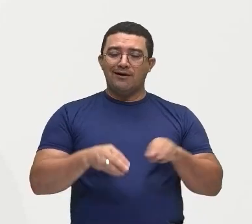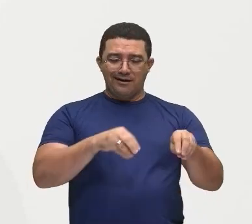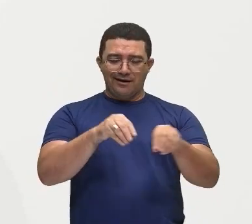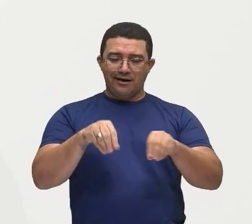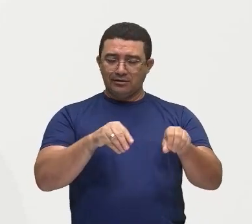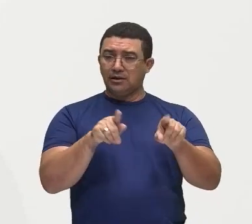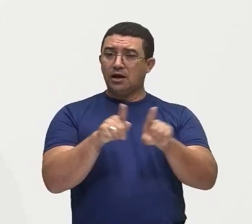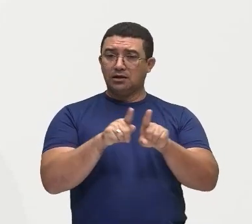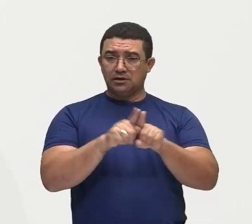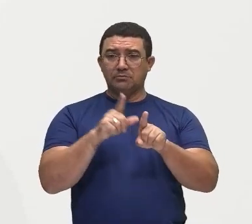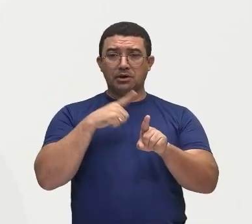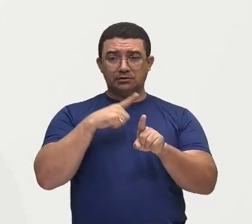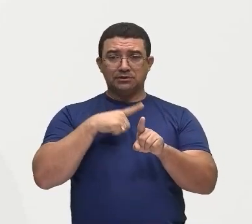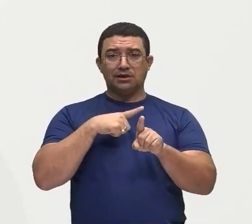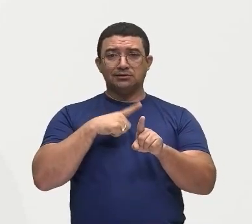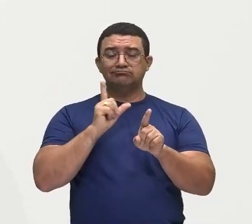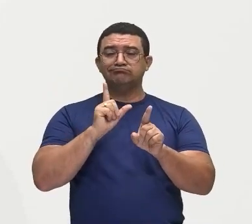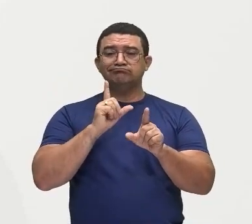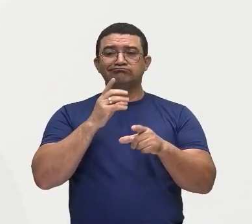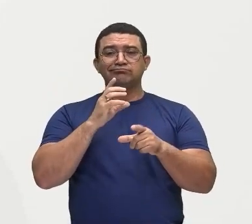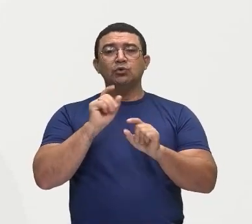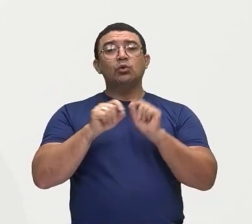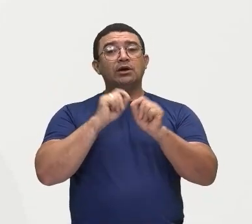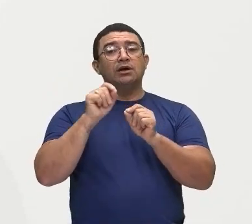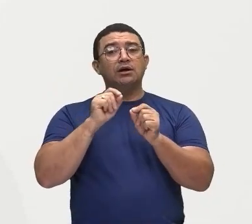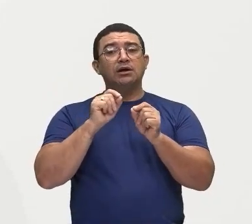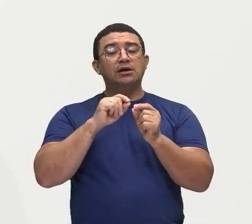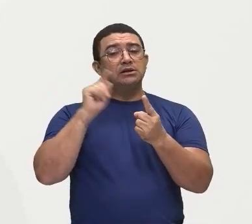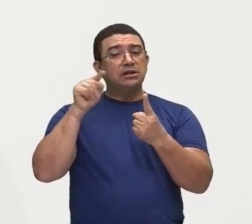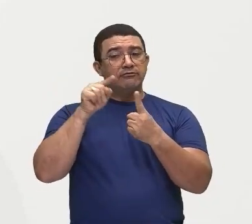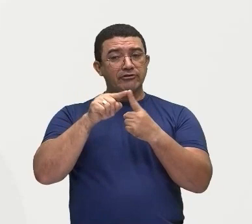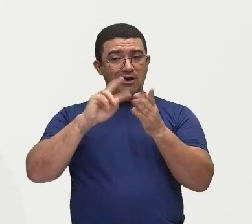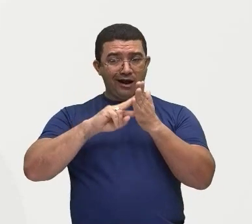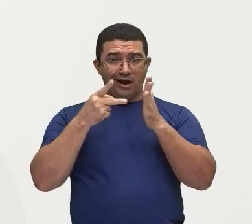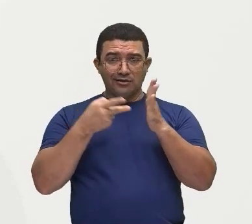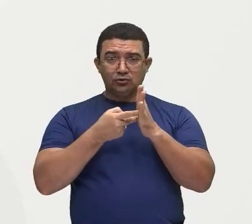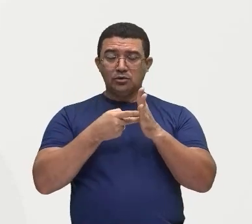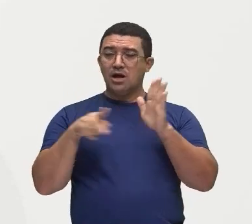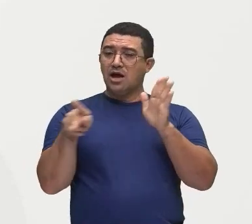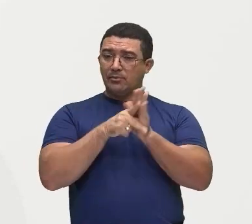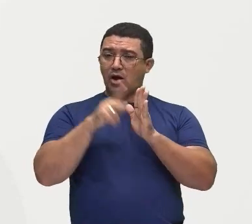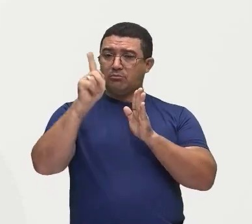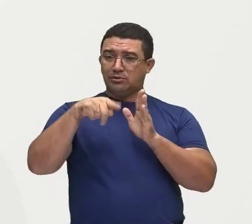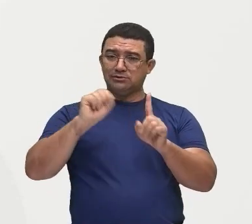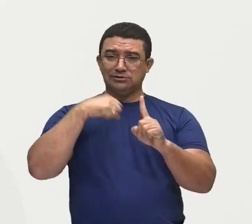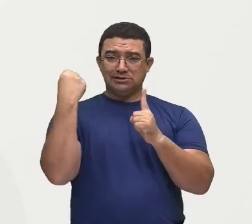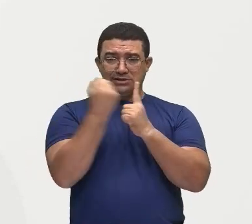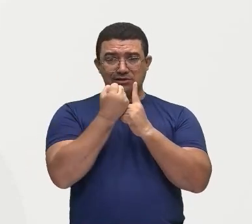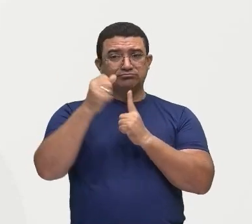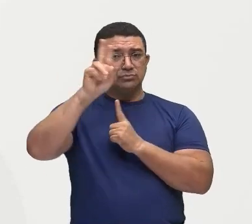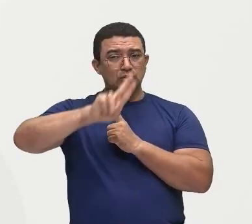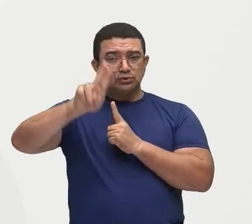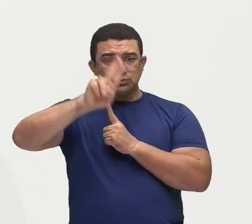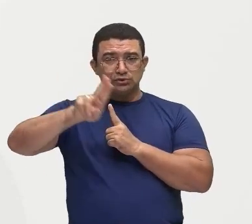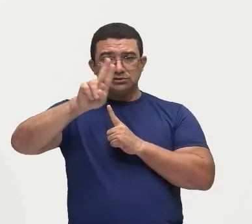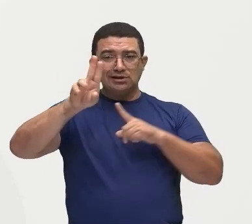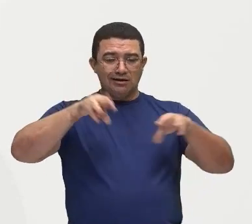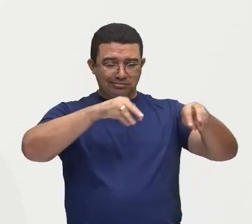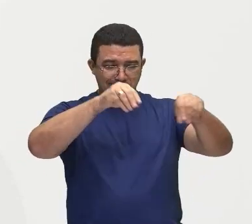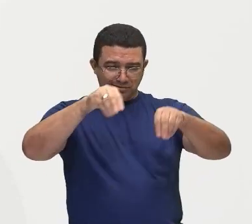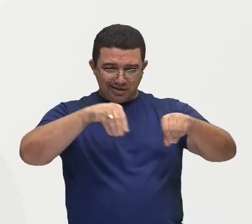tem esse sentido aqui para a sociedade, né? De você utilizar aquela terra,